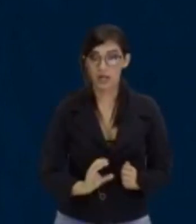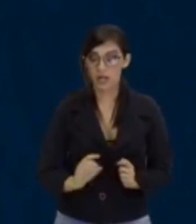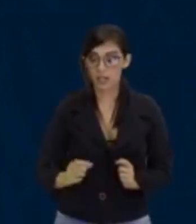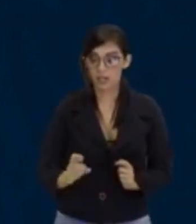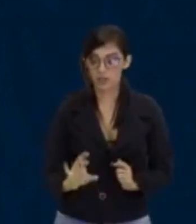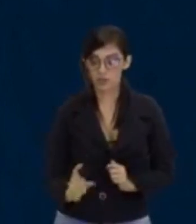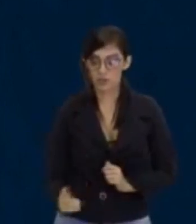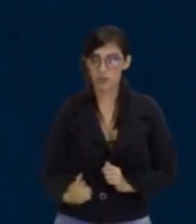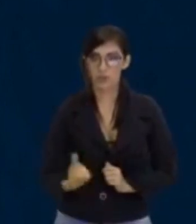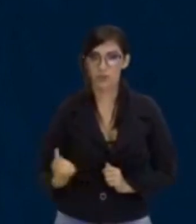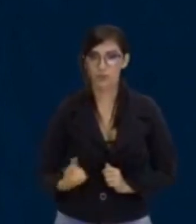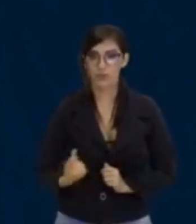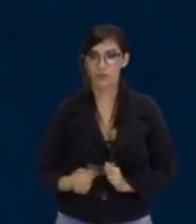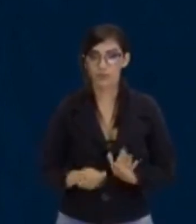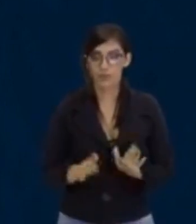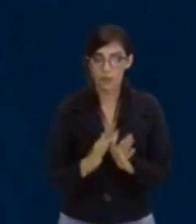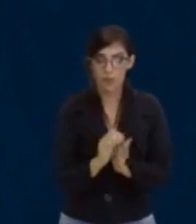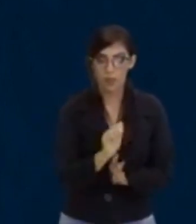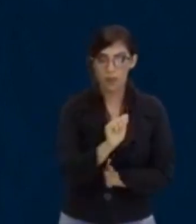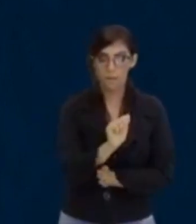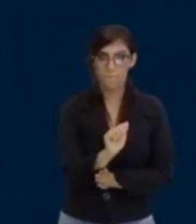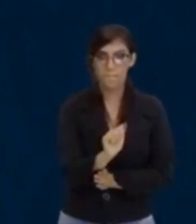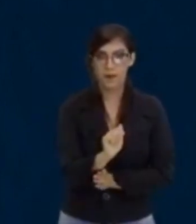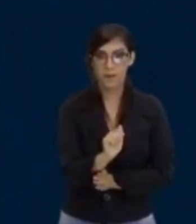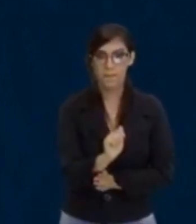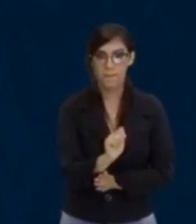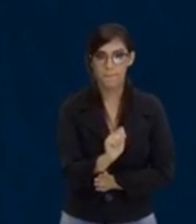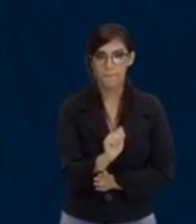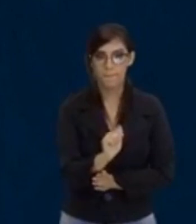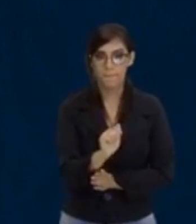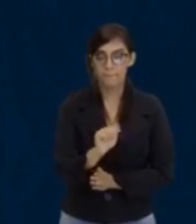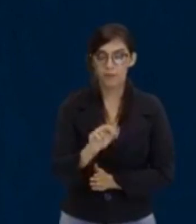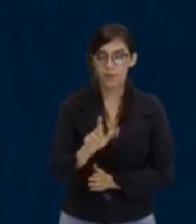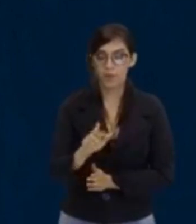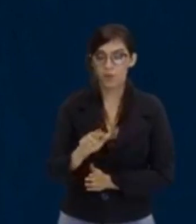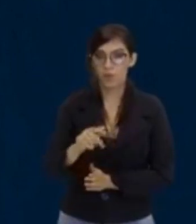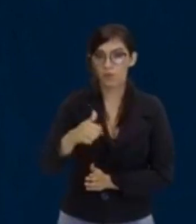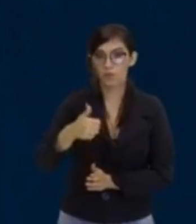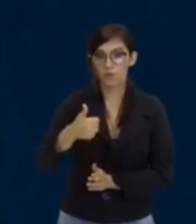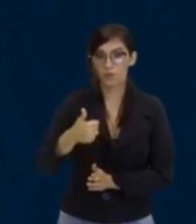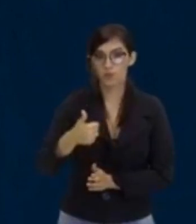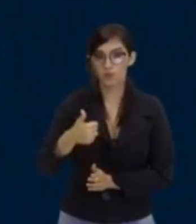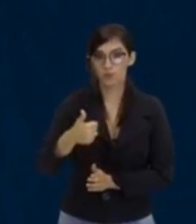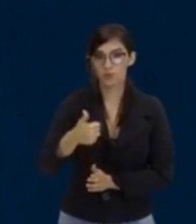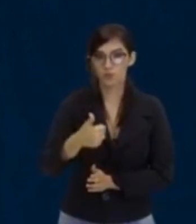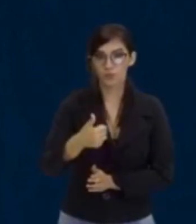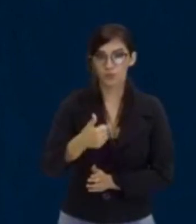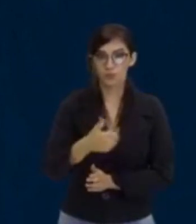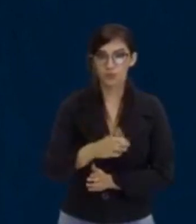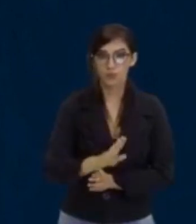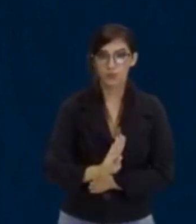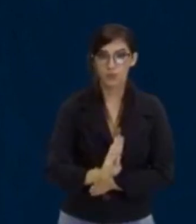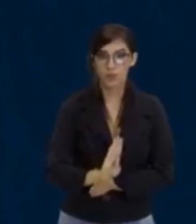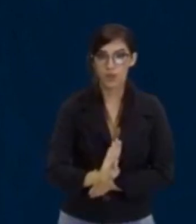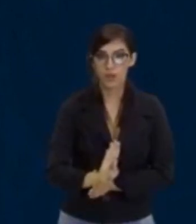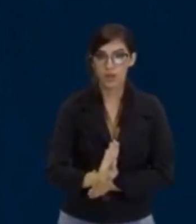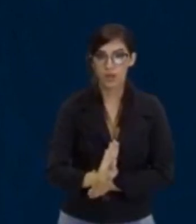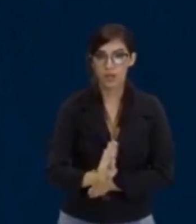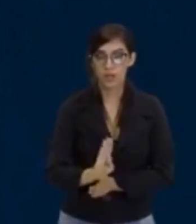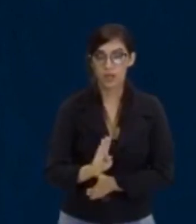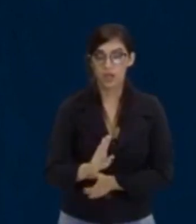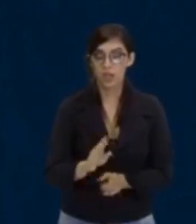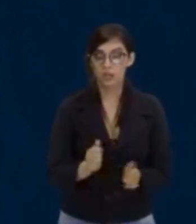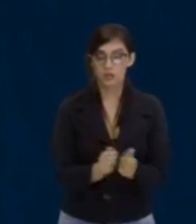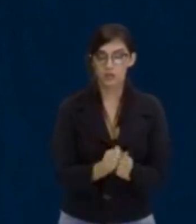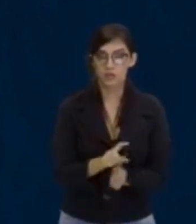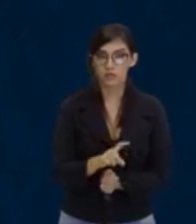primeira equação, o a vale quanto? O a tá junto do x ao quadrado. Então, o a vale 1. O b tá junto do x.